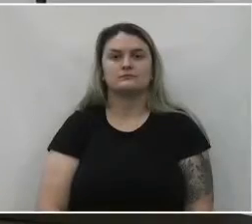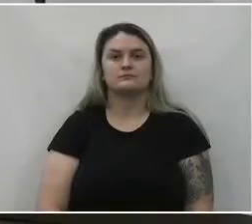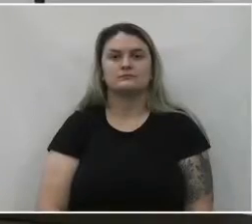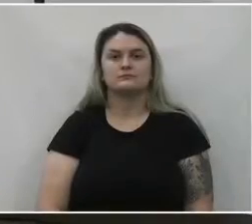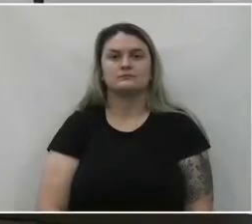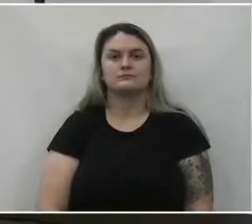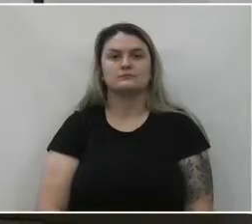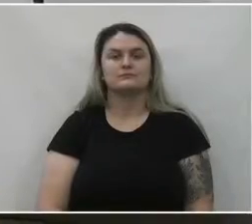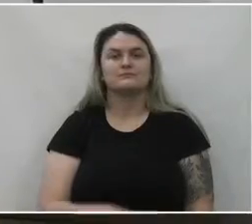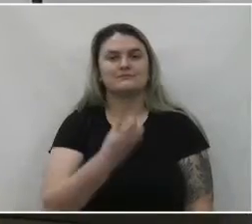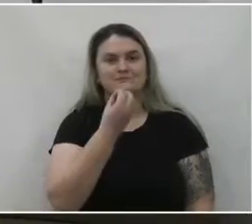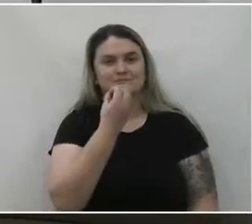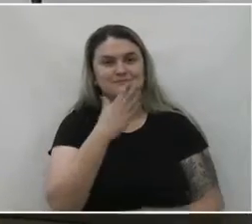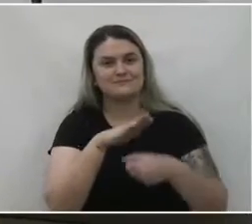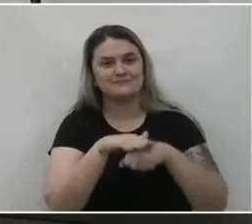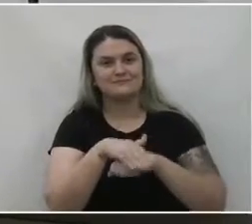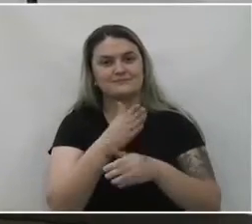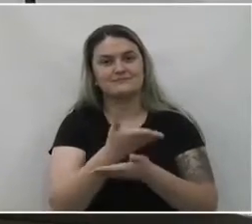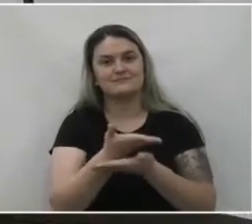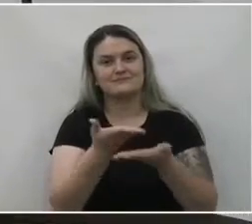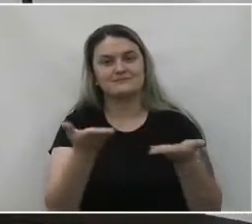Boa noite a todos.